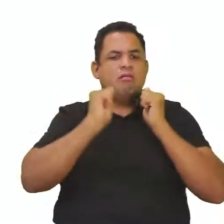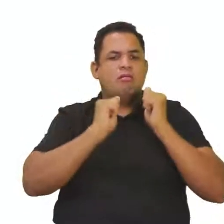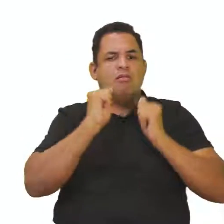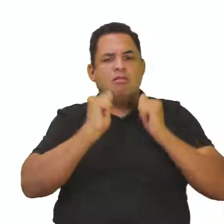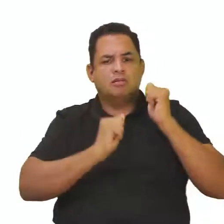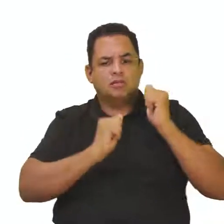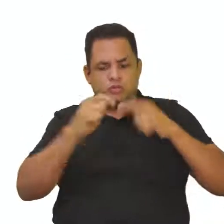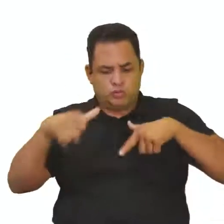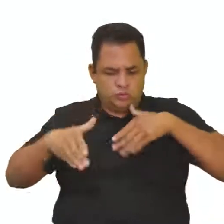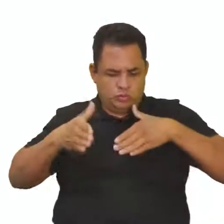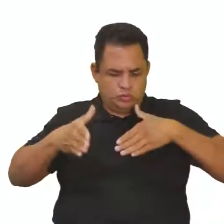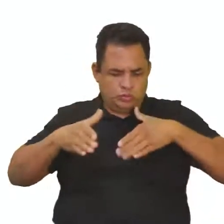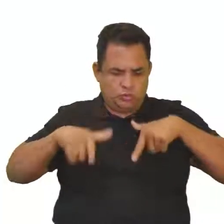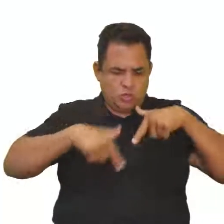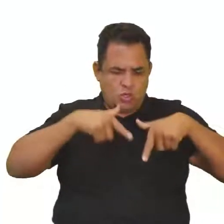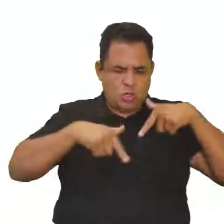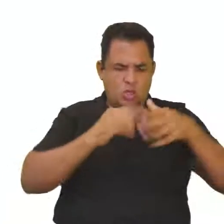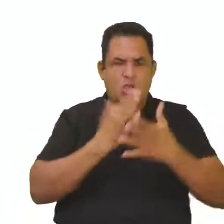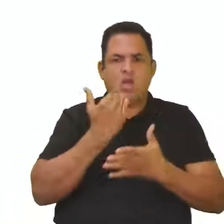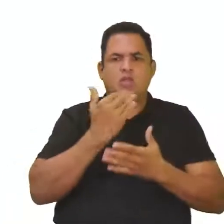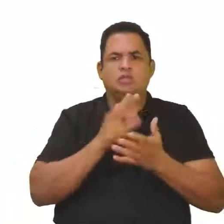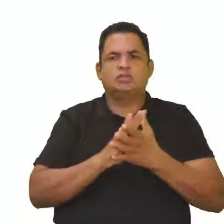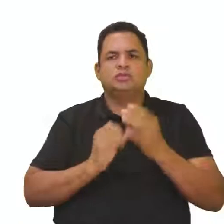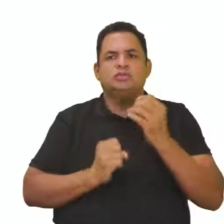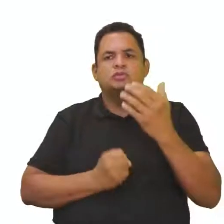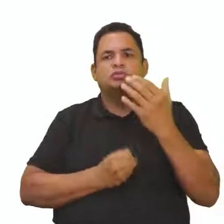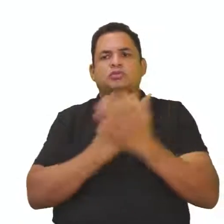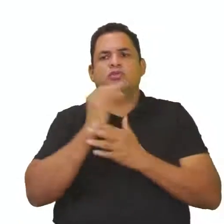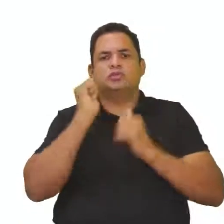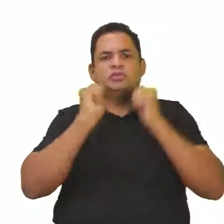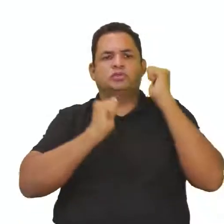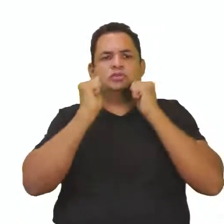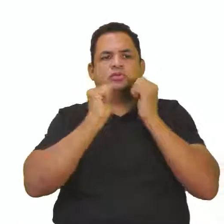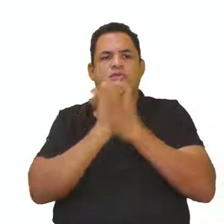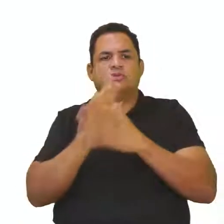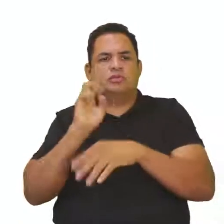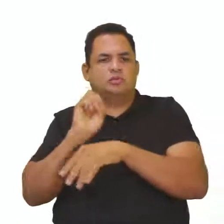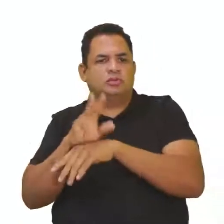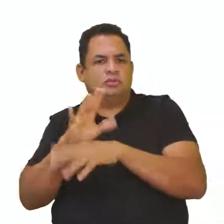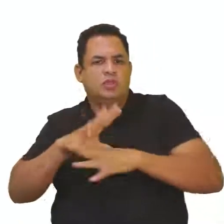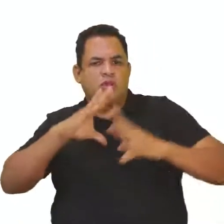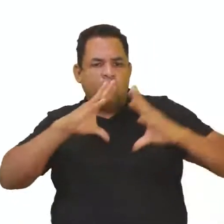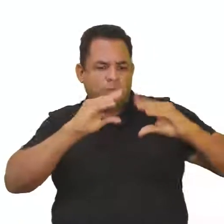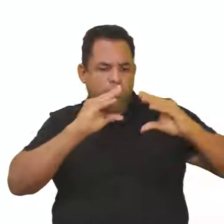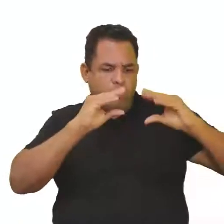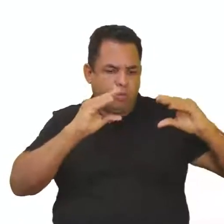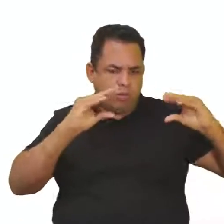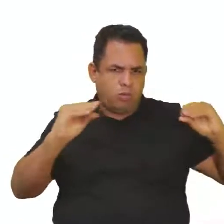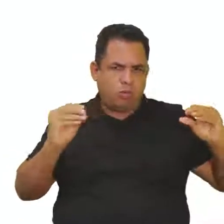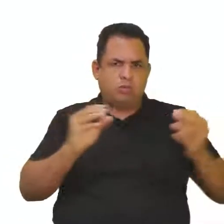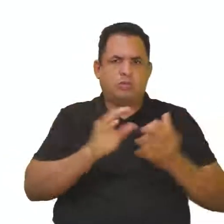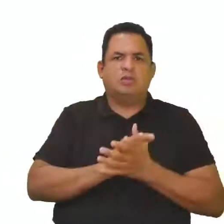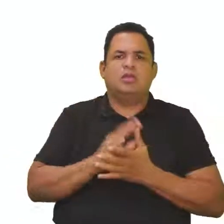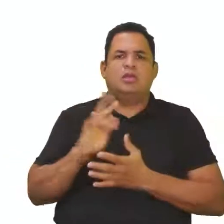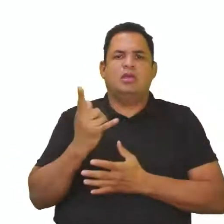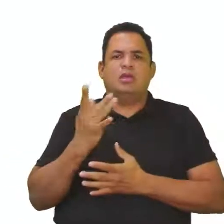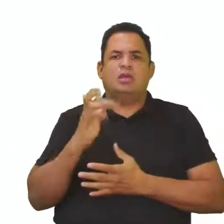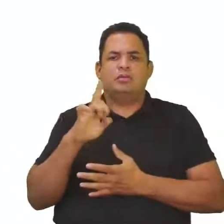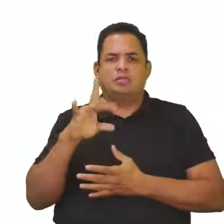Surgindo, assim, as indústrias de fertilizantes, adubos artificiais,